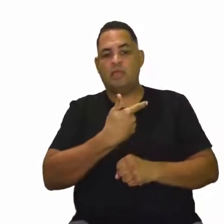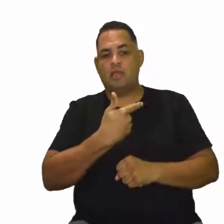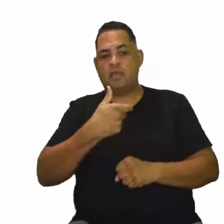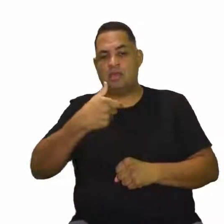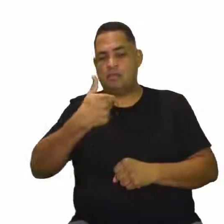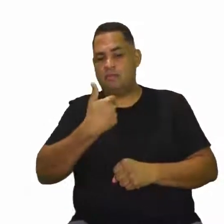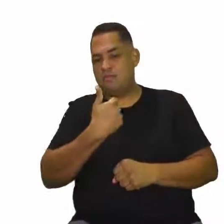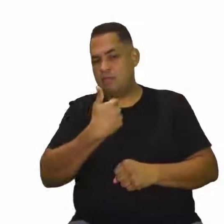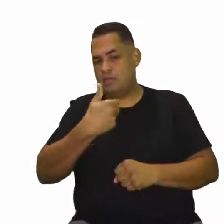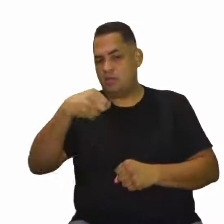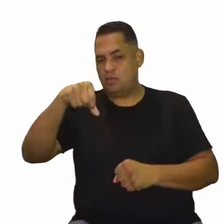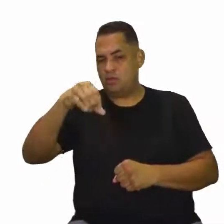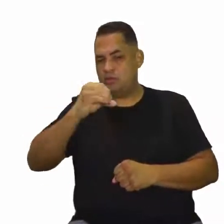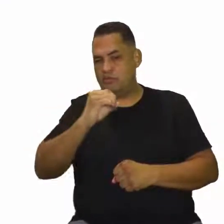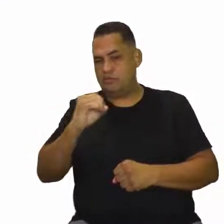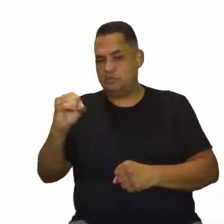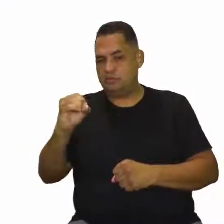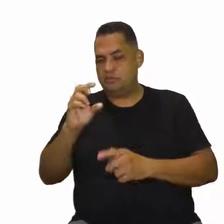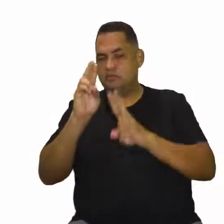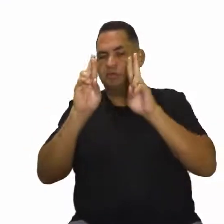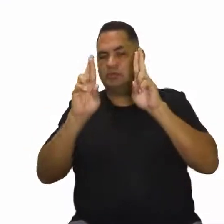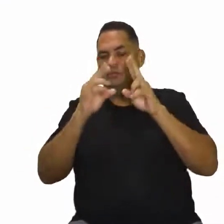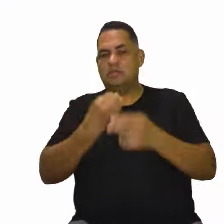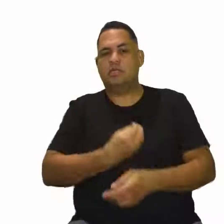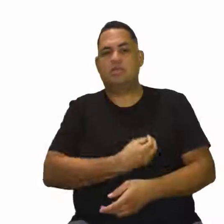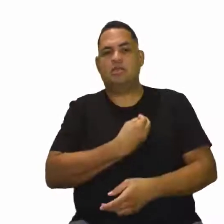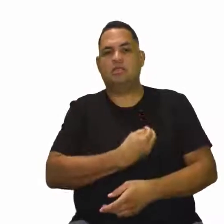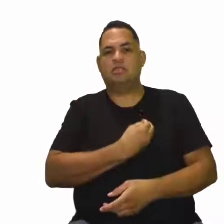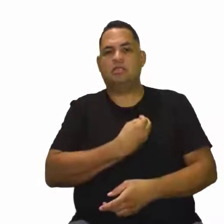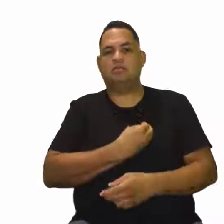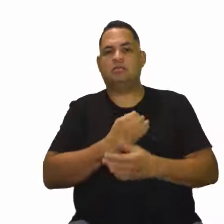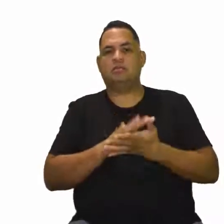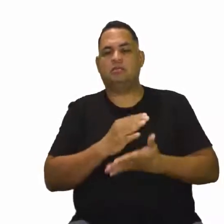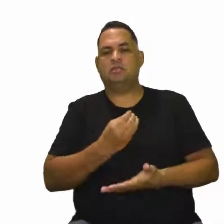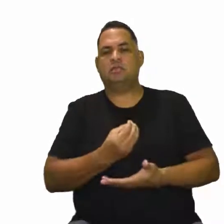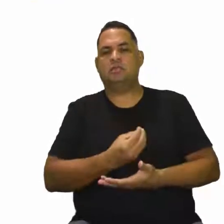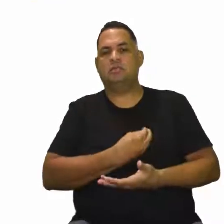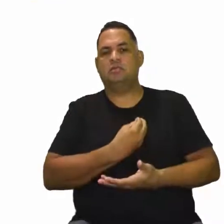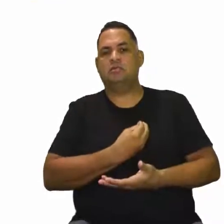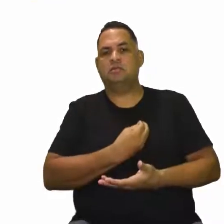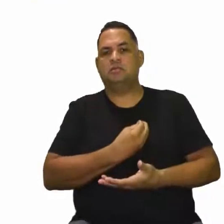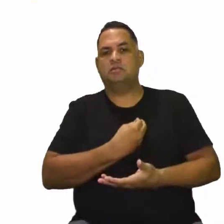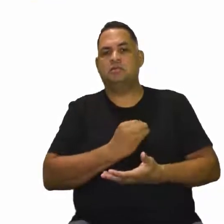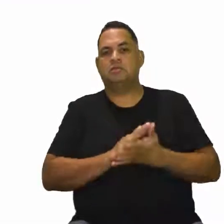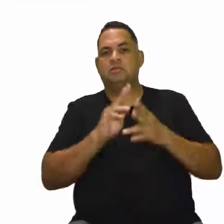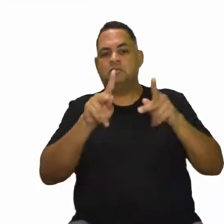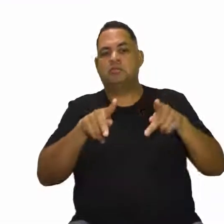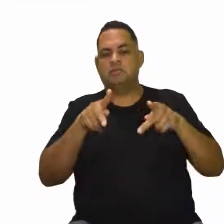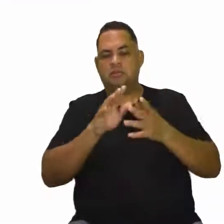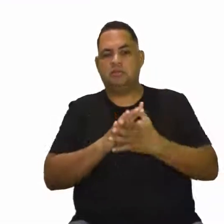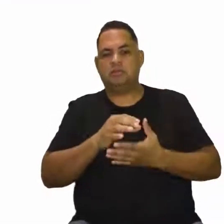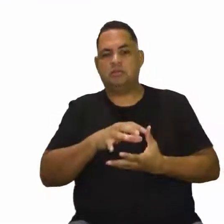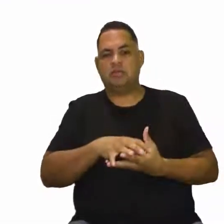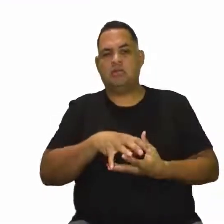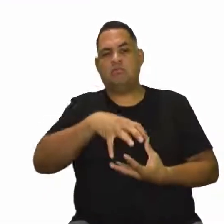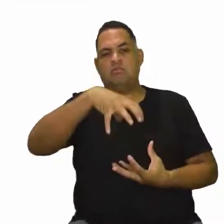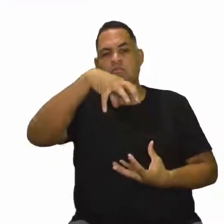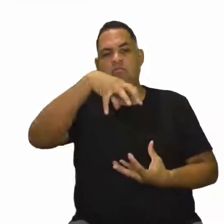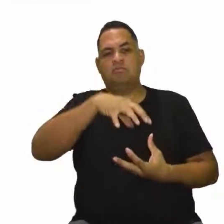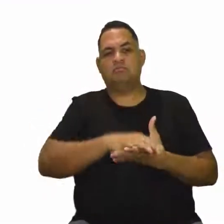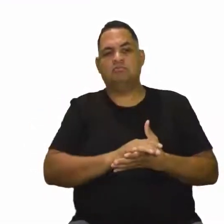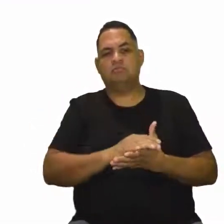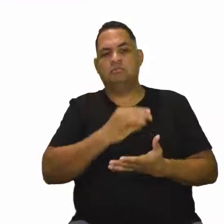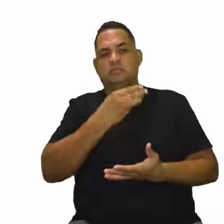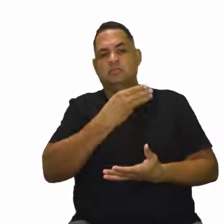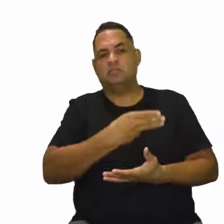a expectativa de vida da população idosa, né? Era apenas de